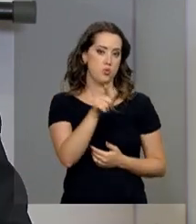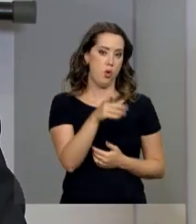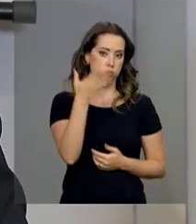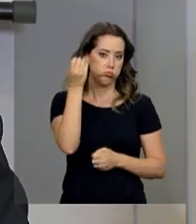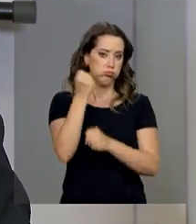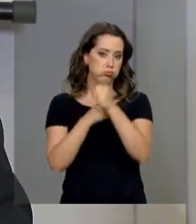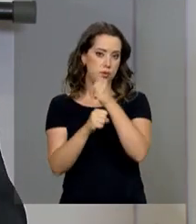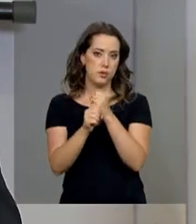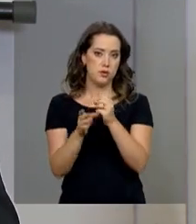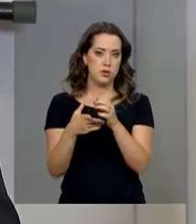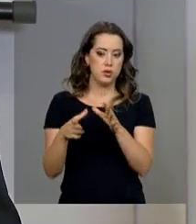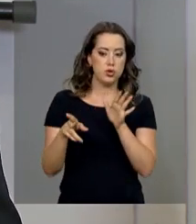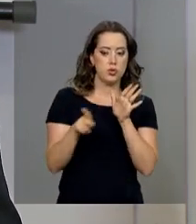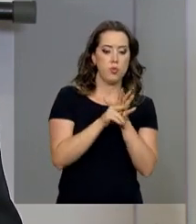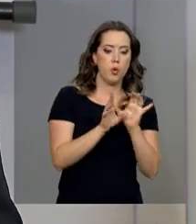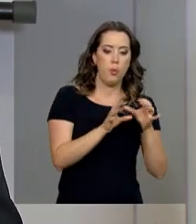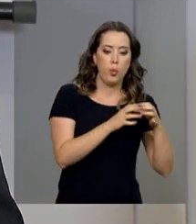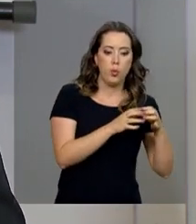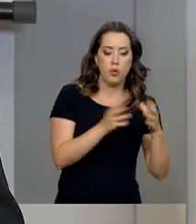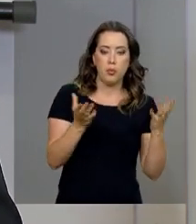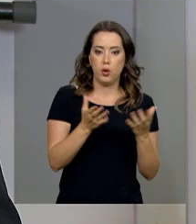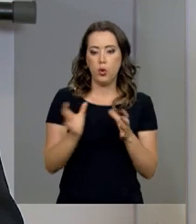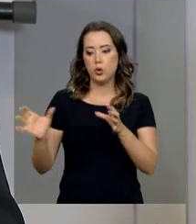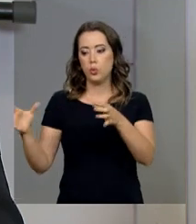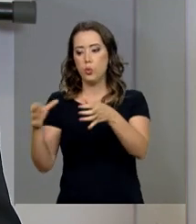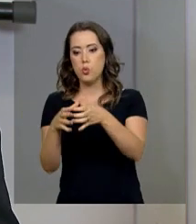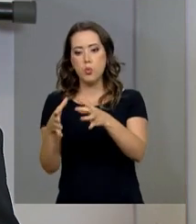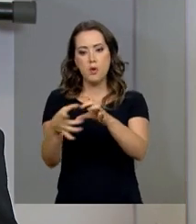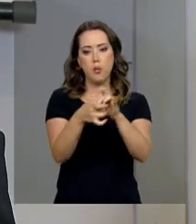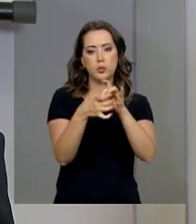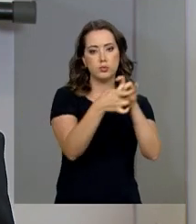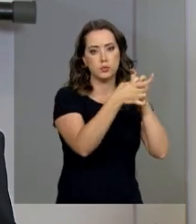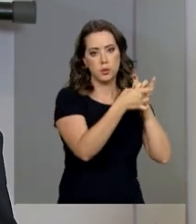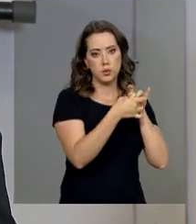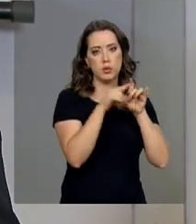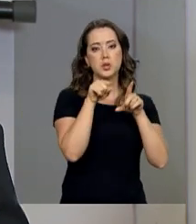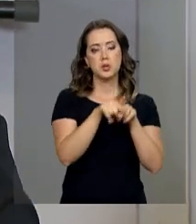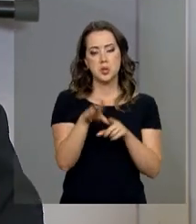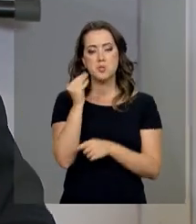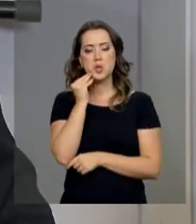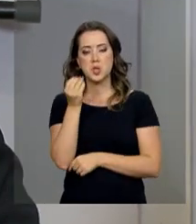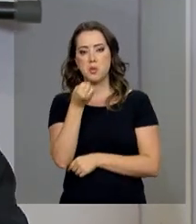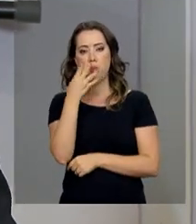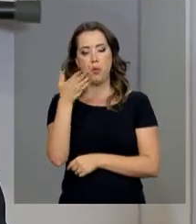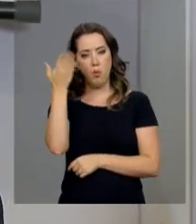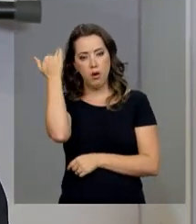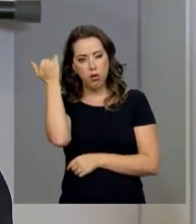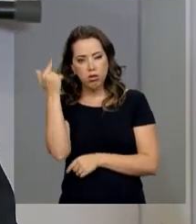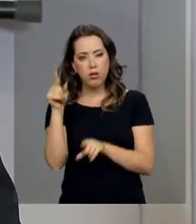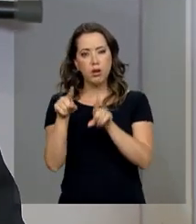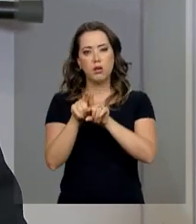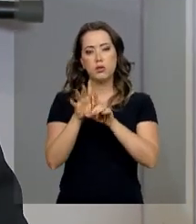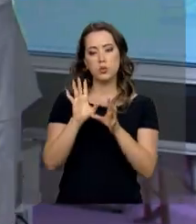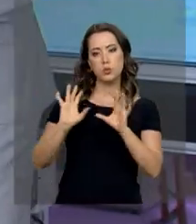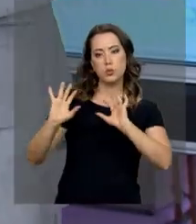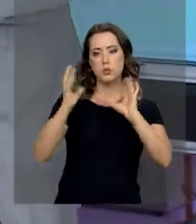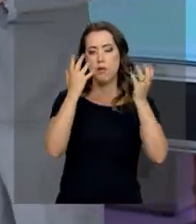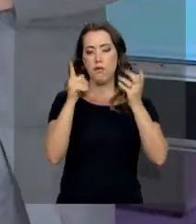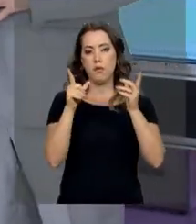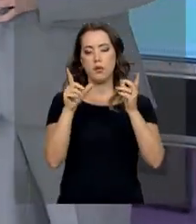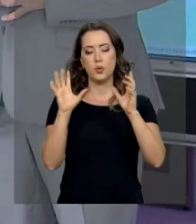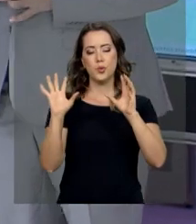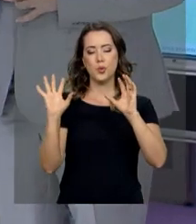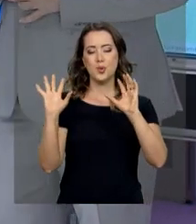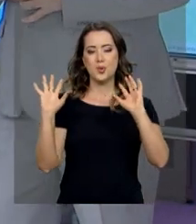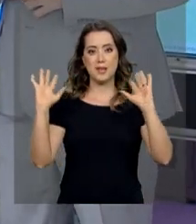fazíamos isso internamente, agora com os outros órgãos, seguindo uma experiência exitosa que foi a experiência dos grandes eventos. São